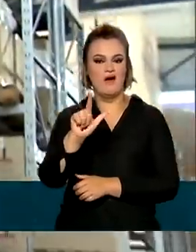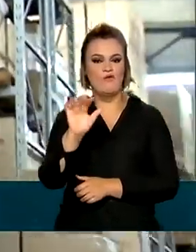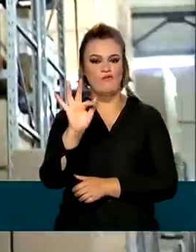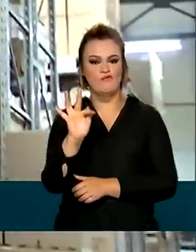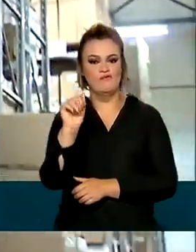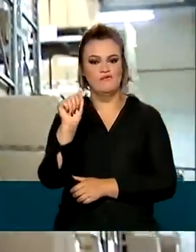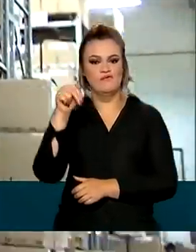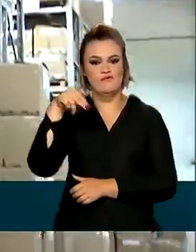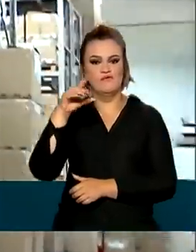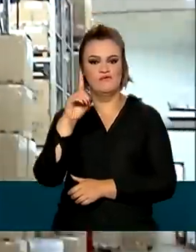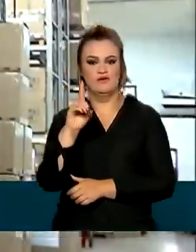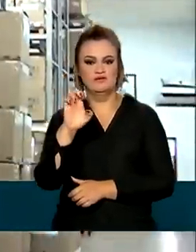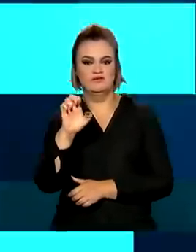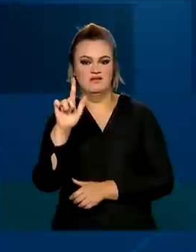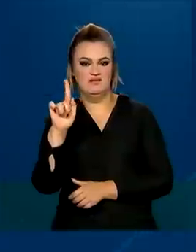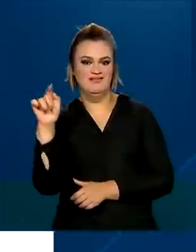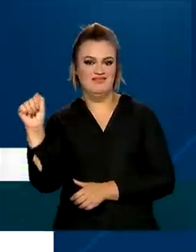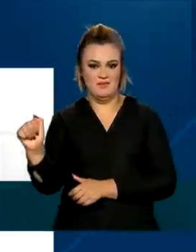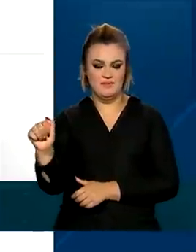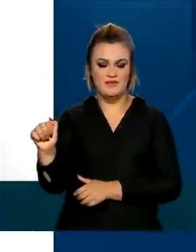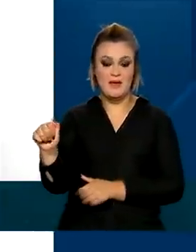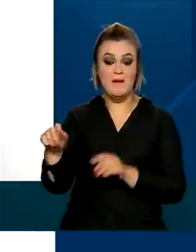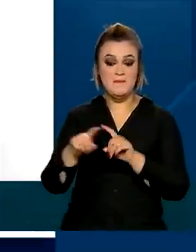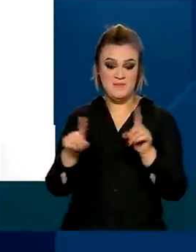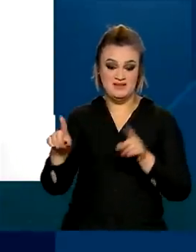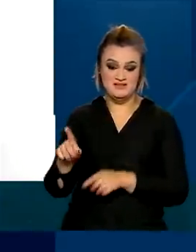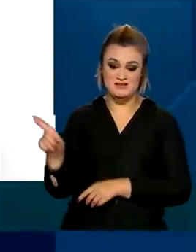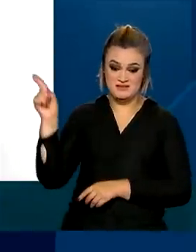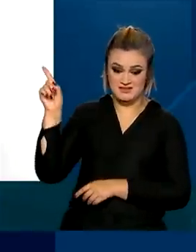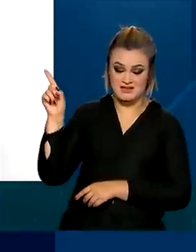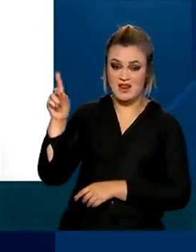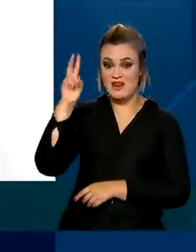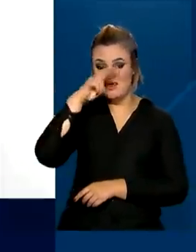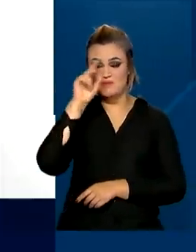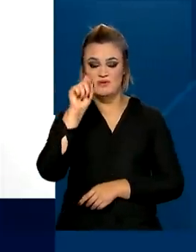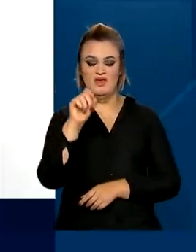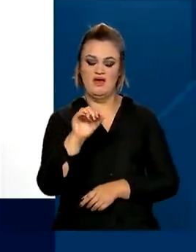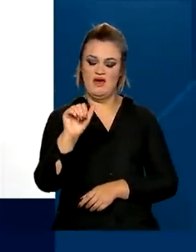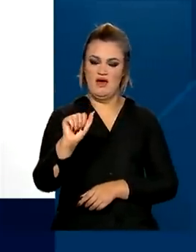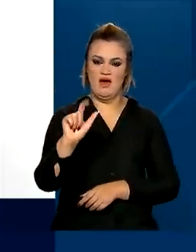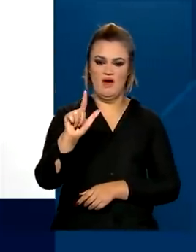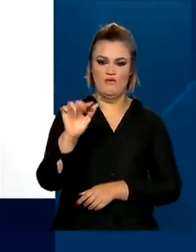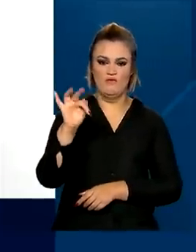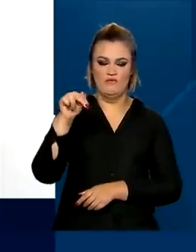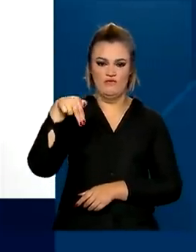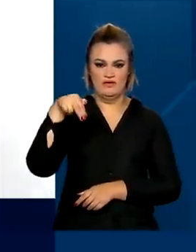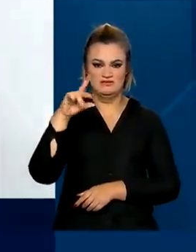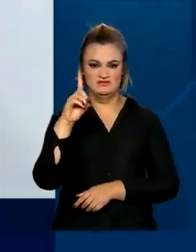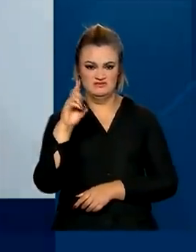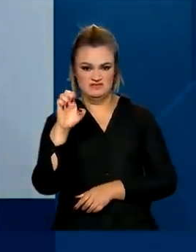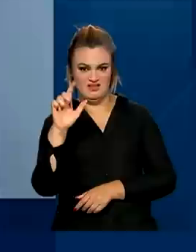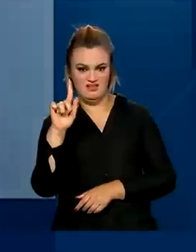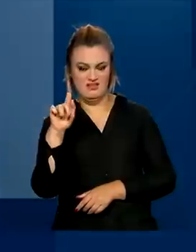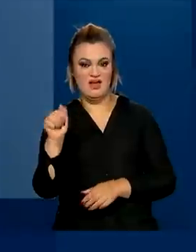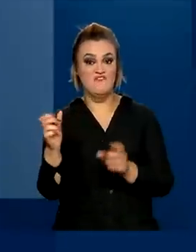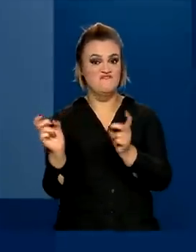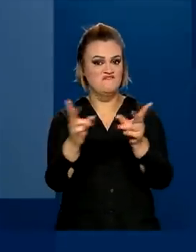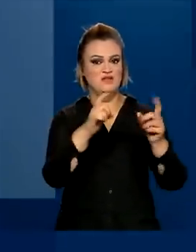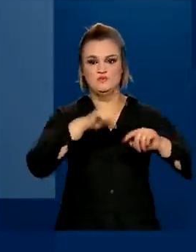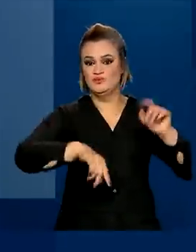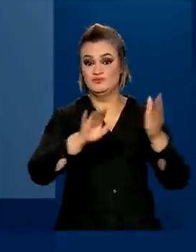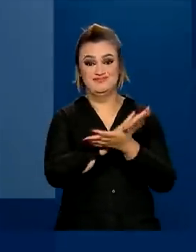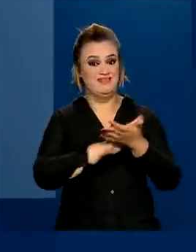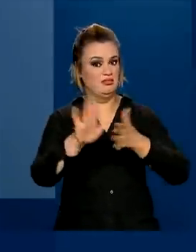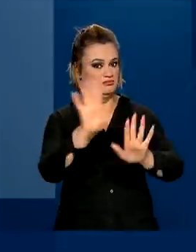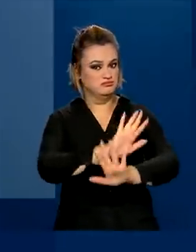atividades de controle aduaneiro. Mas a Receita Federal lembra que as alfândegas não comercializam nenhum tipo de mercadoria